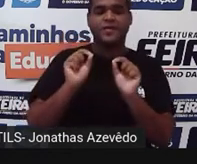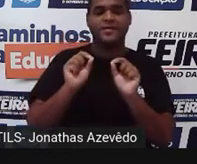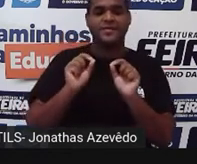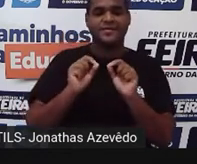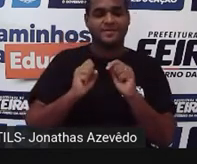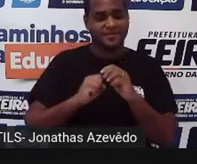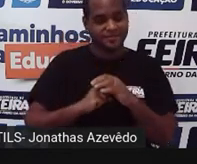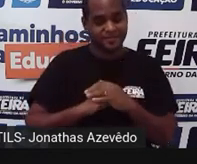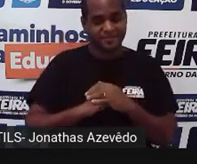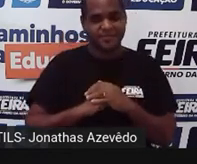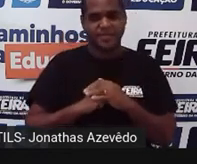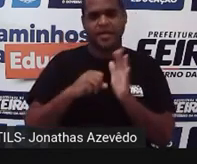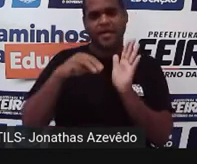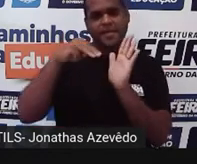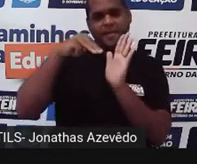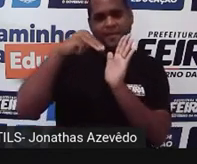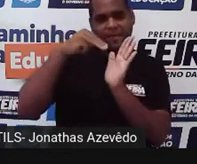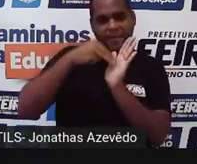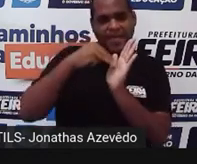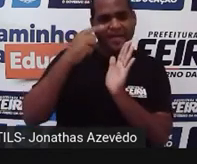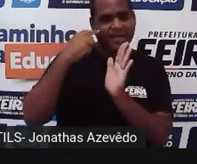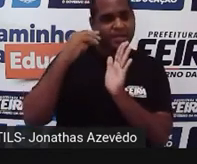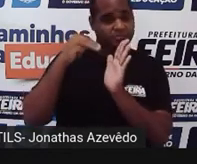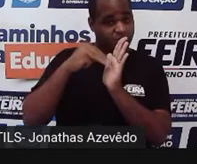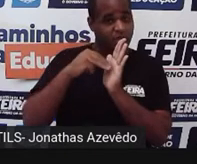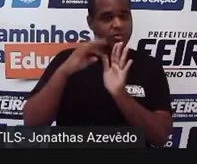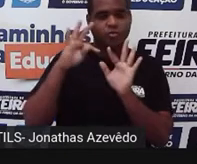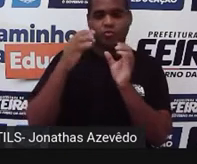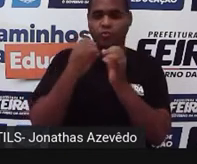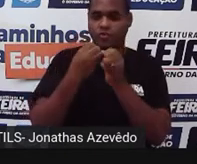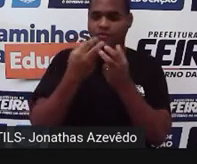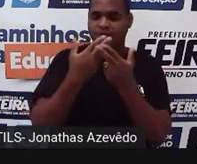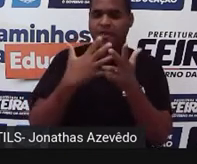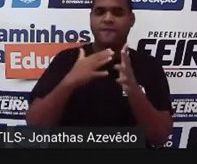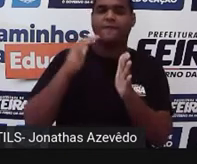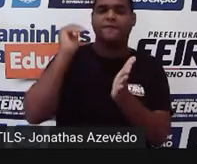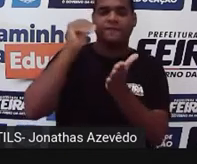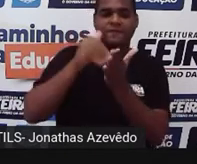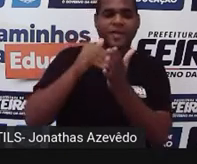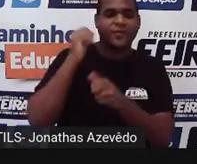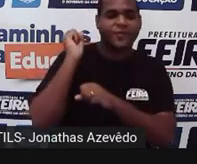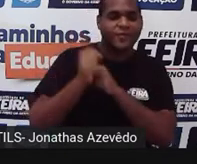Né? Aquela média geral do ano inteiro.